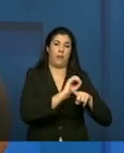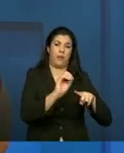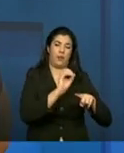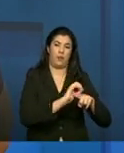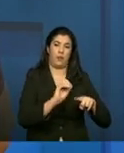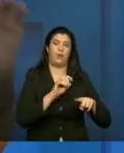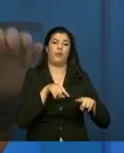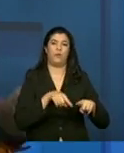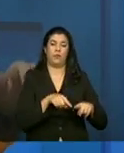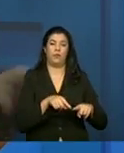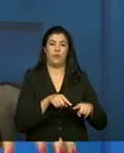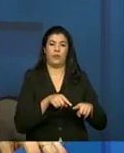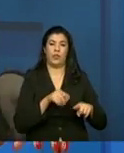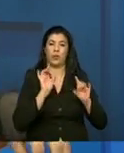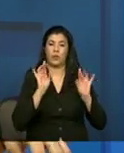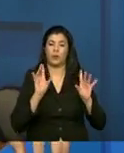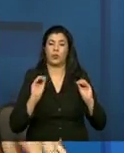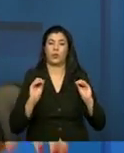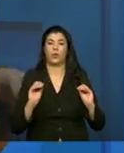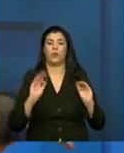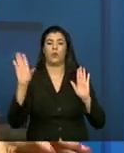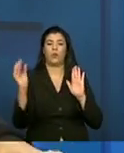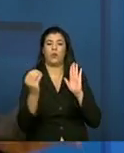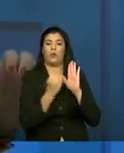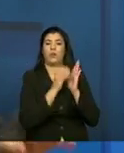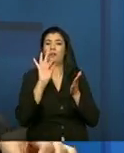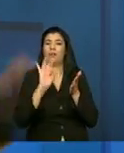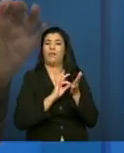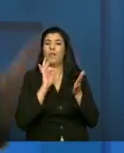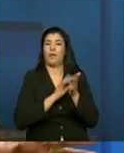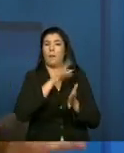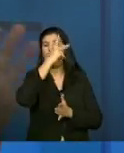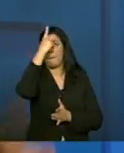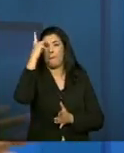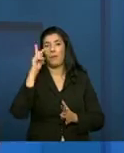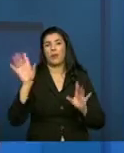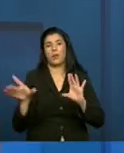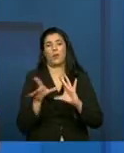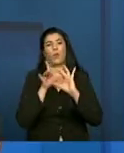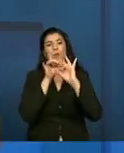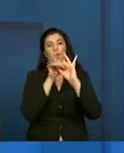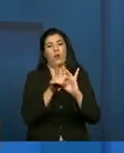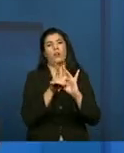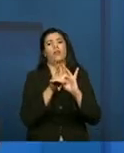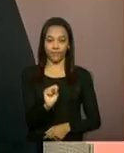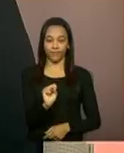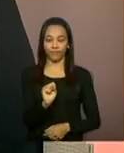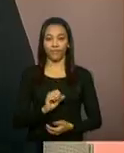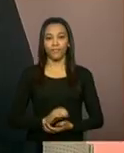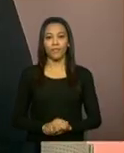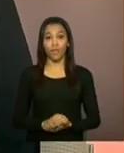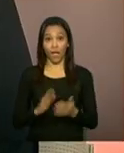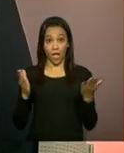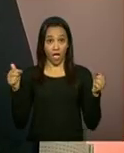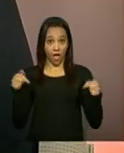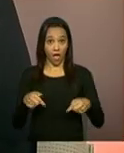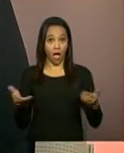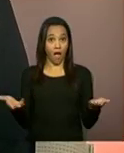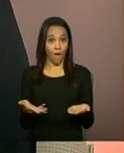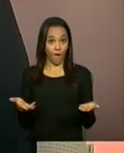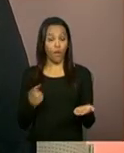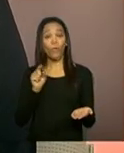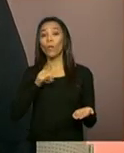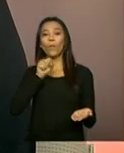somente deverão ser cadastradas as pessoas que participam do serviço de convivência. Este bloco será